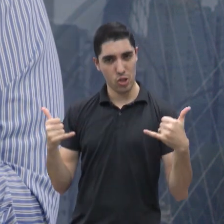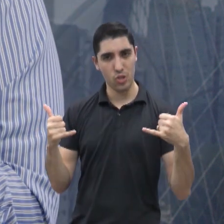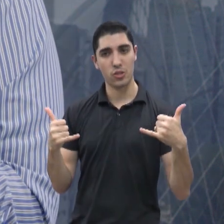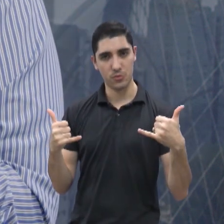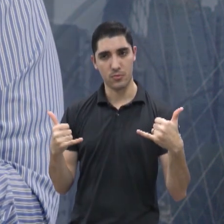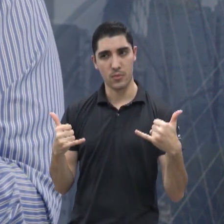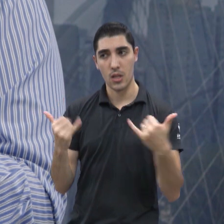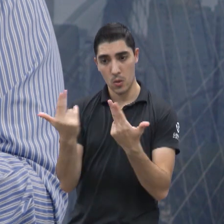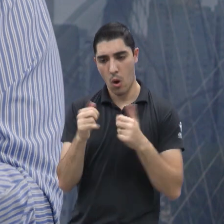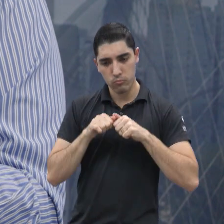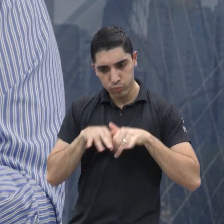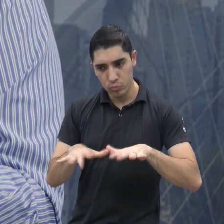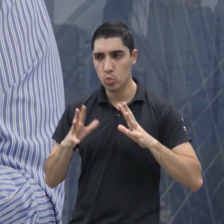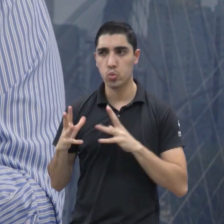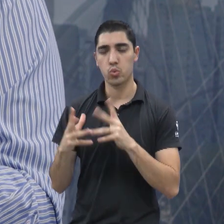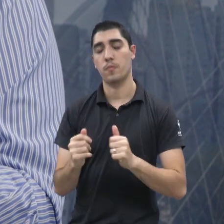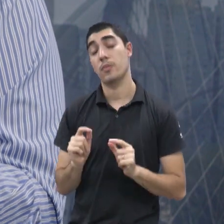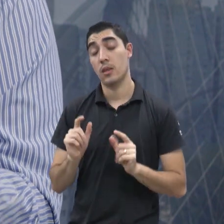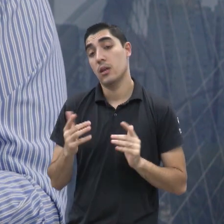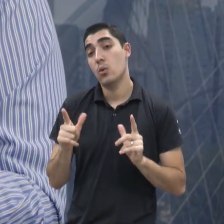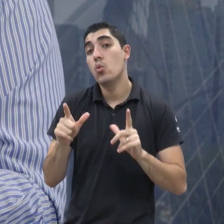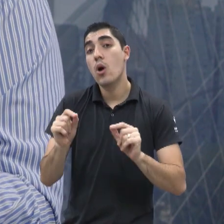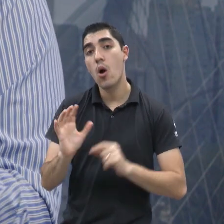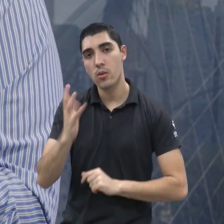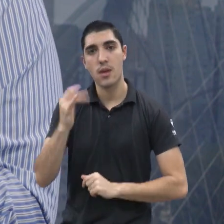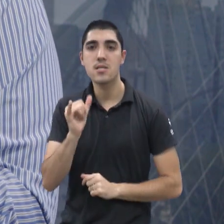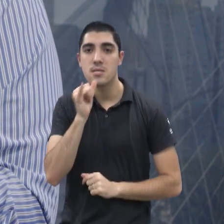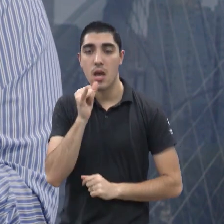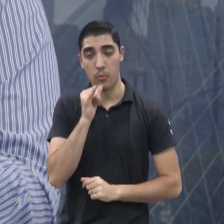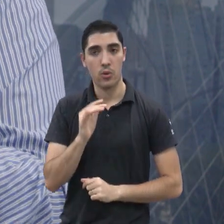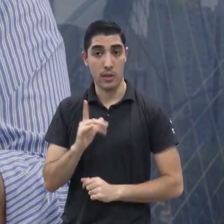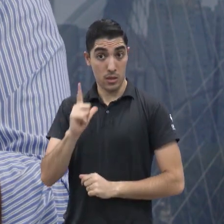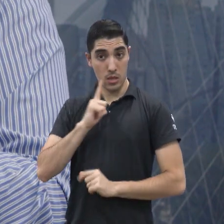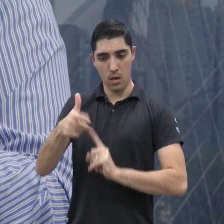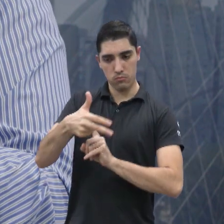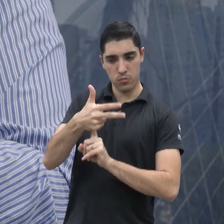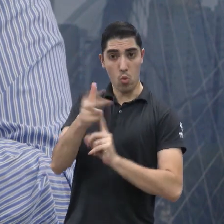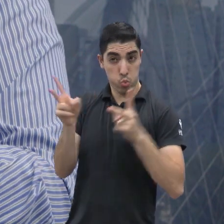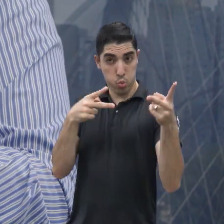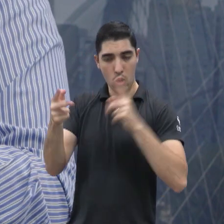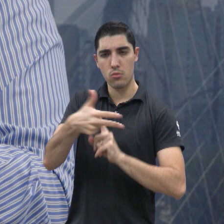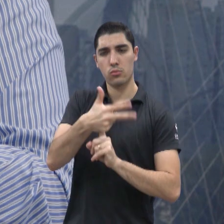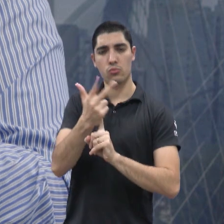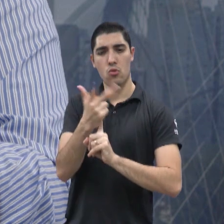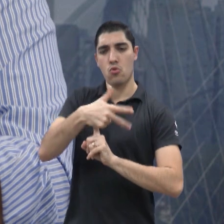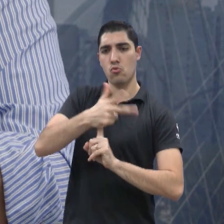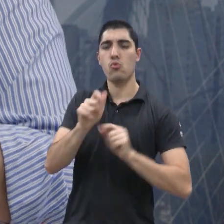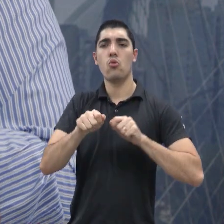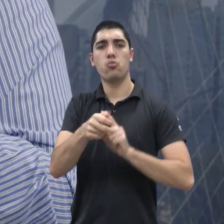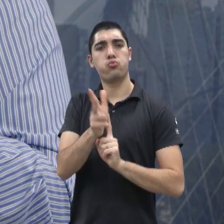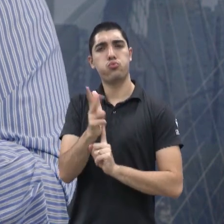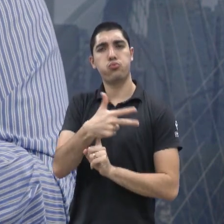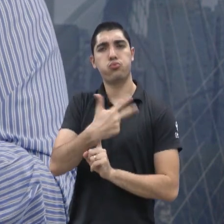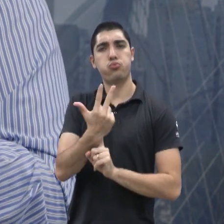Então, o que acontece? Quando você tem muita geração eólica, por exemplo, aí num horário de pico, que você tem uma demanda de energia, ou seja, eu